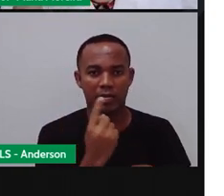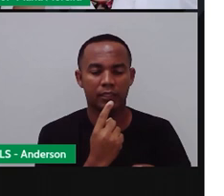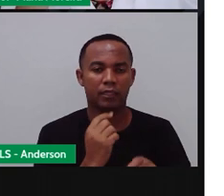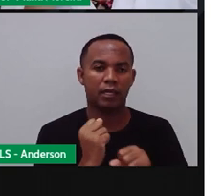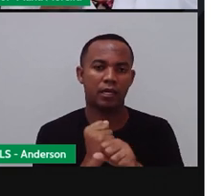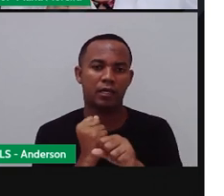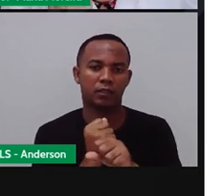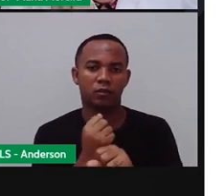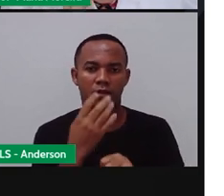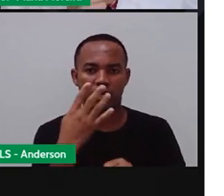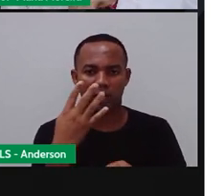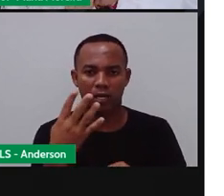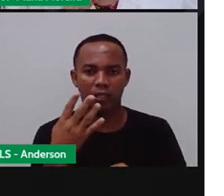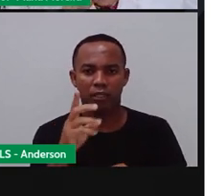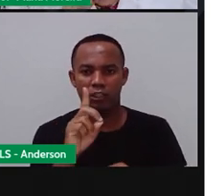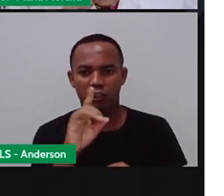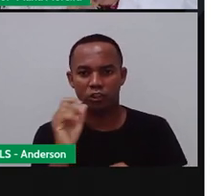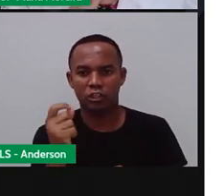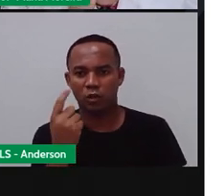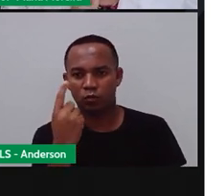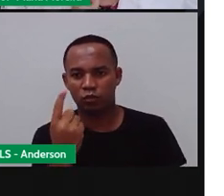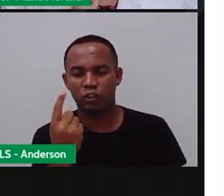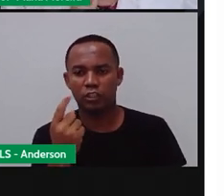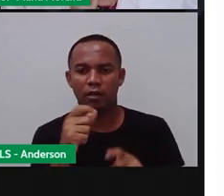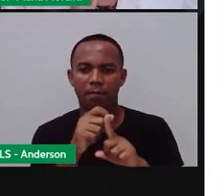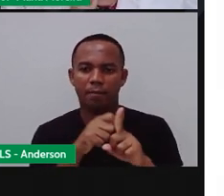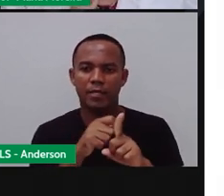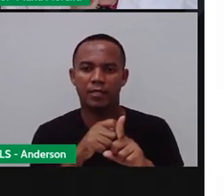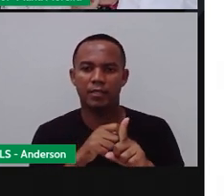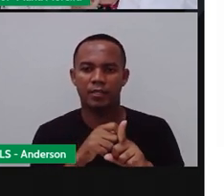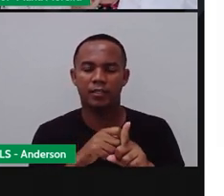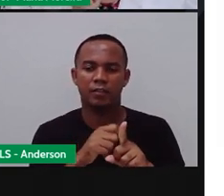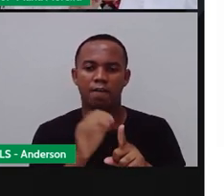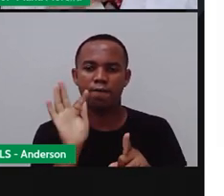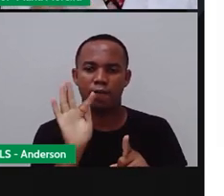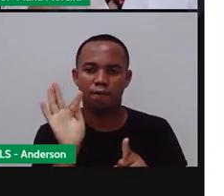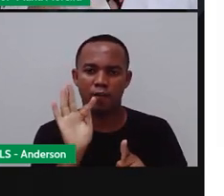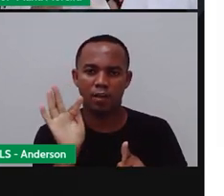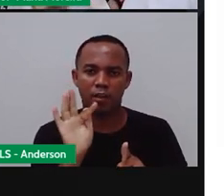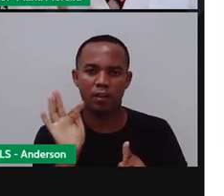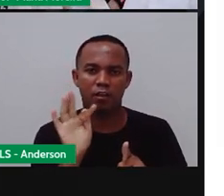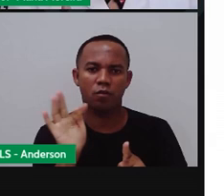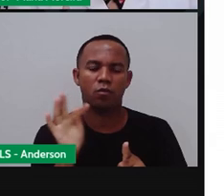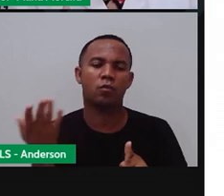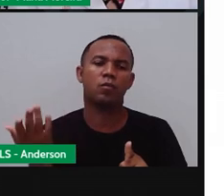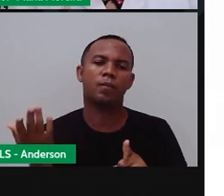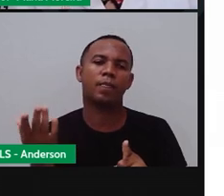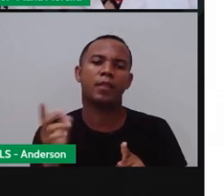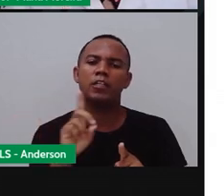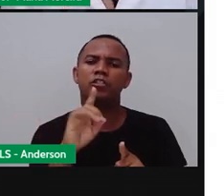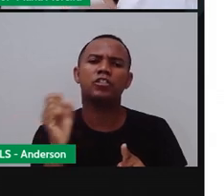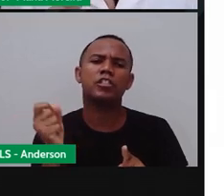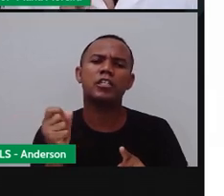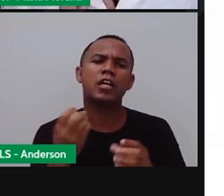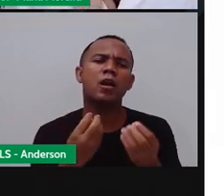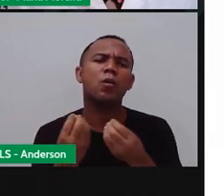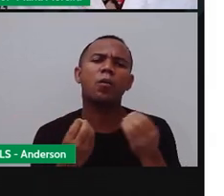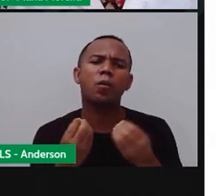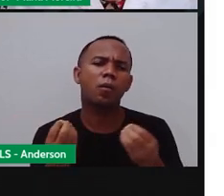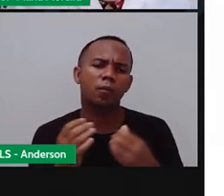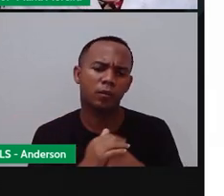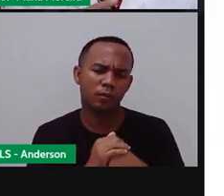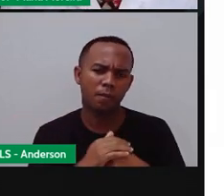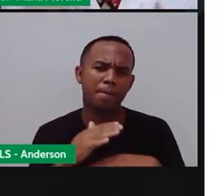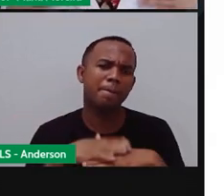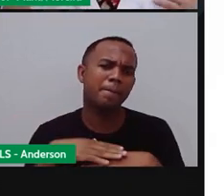o ano ganha um dia a mais aonde em fevereiro. E de onde é que vem esse um dia? Lembra que a prova